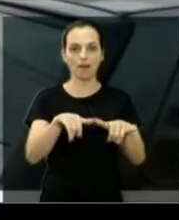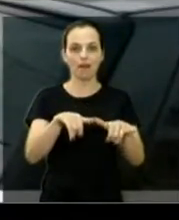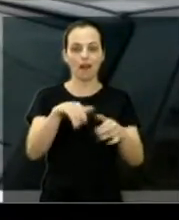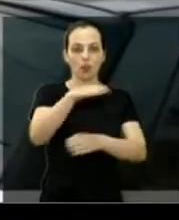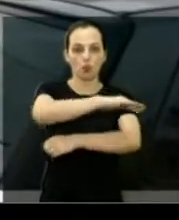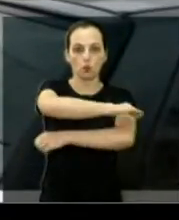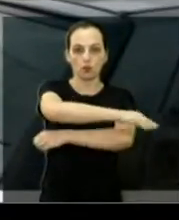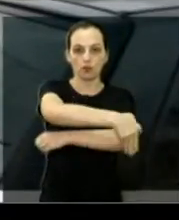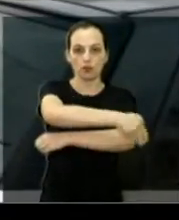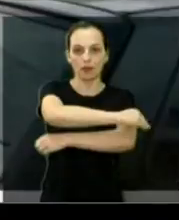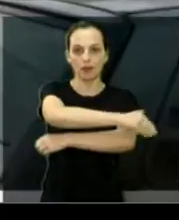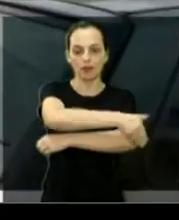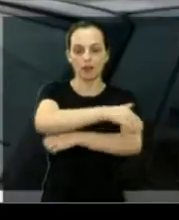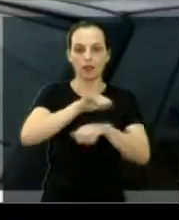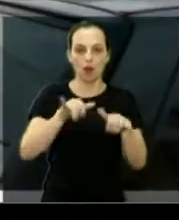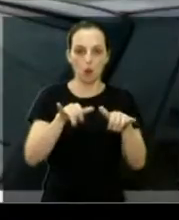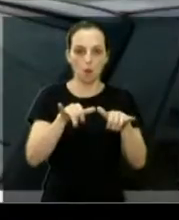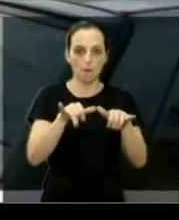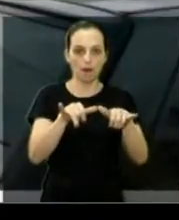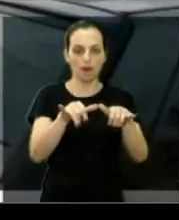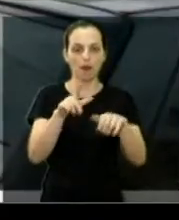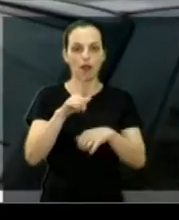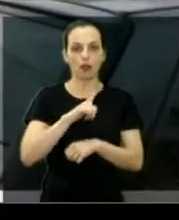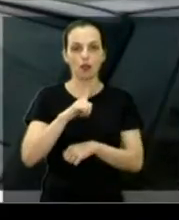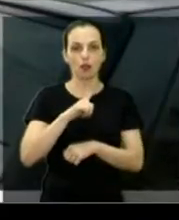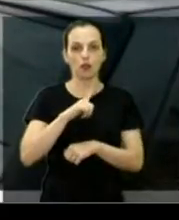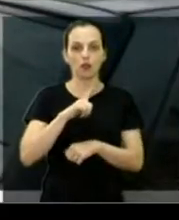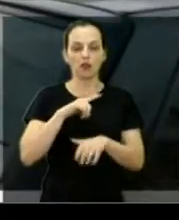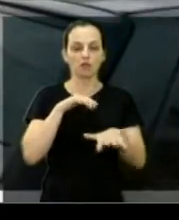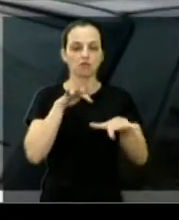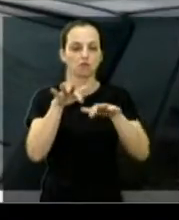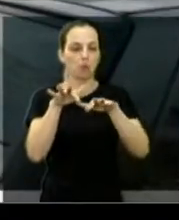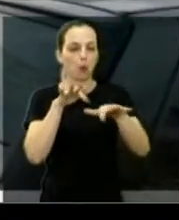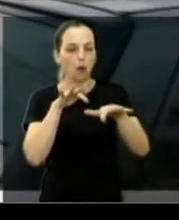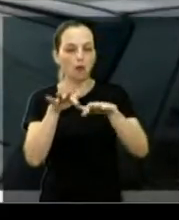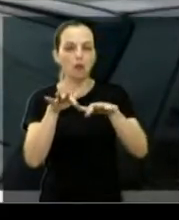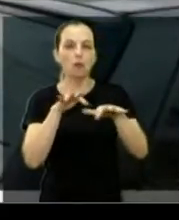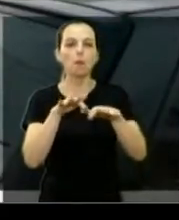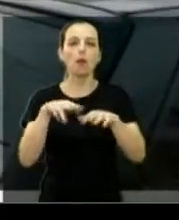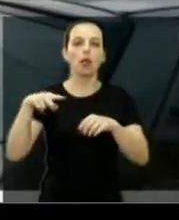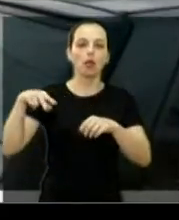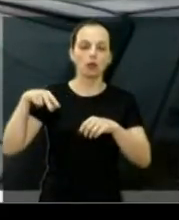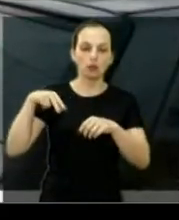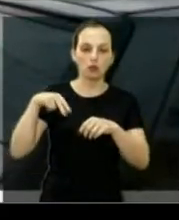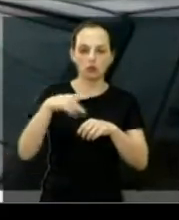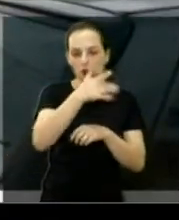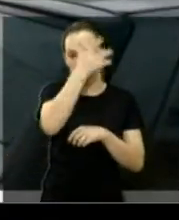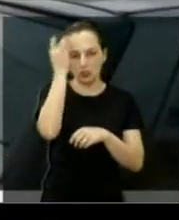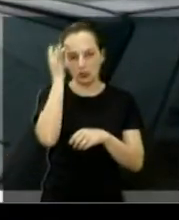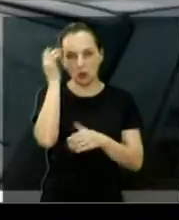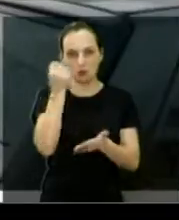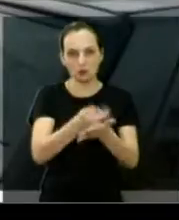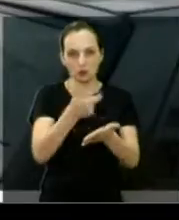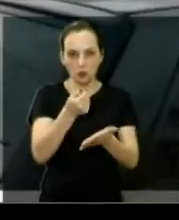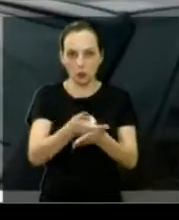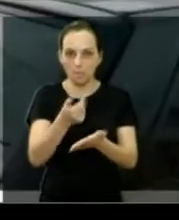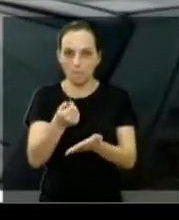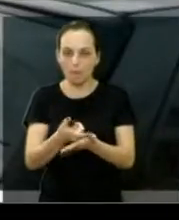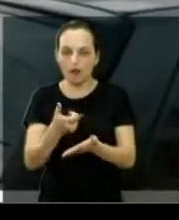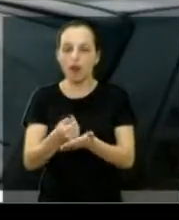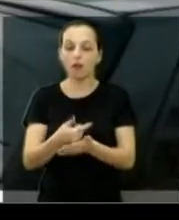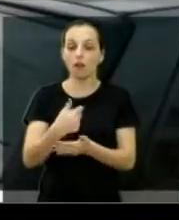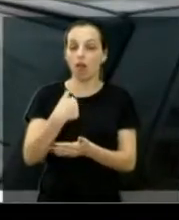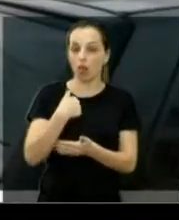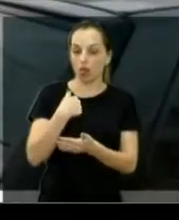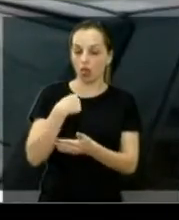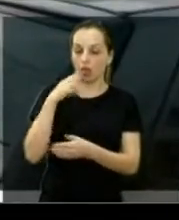um supermercado muito movimentado, eu, particularmente, frequento